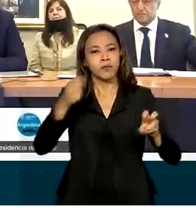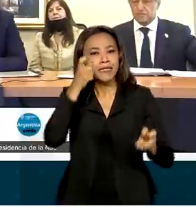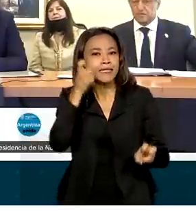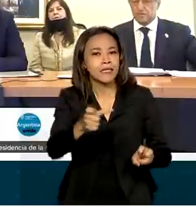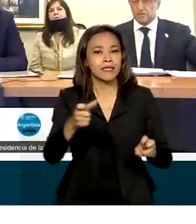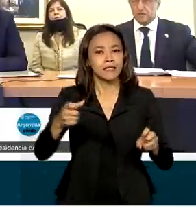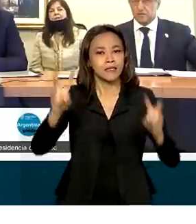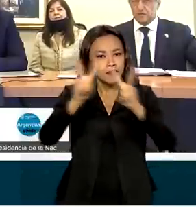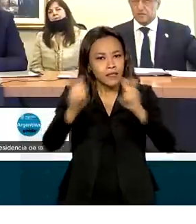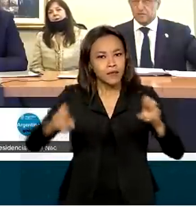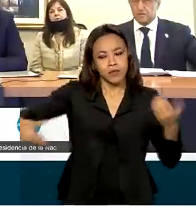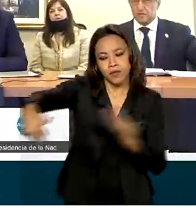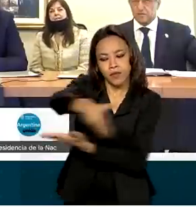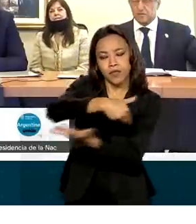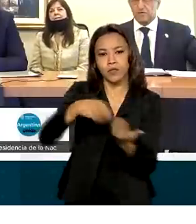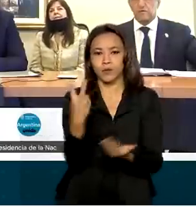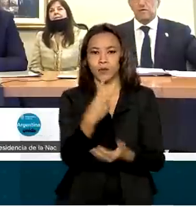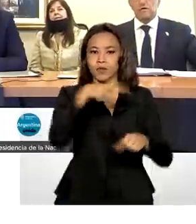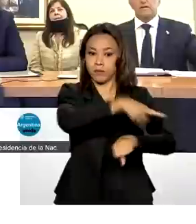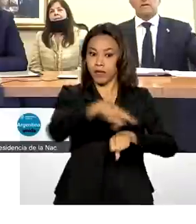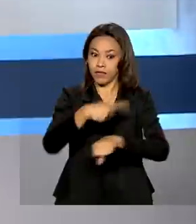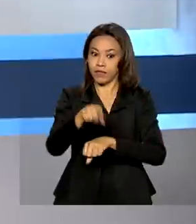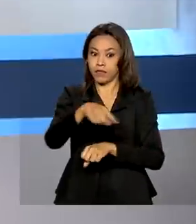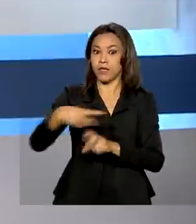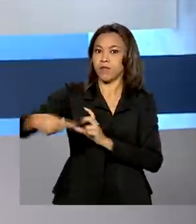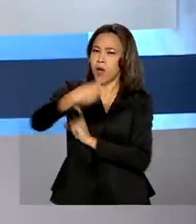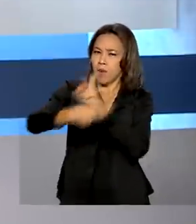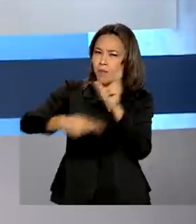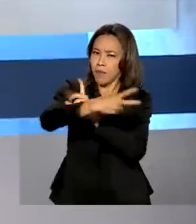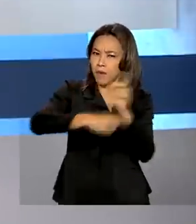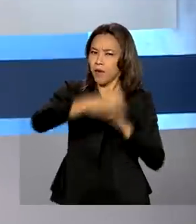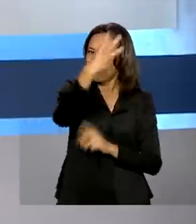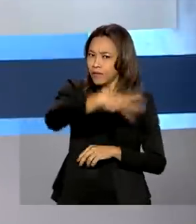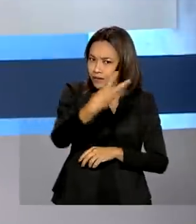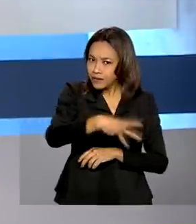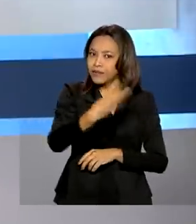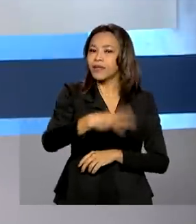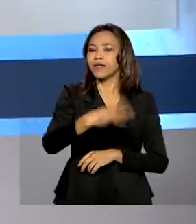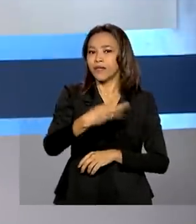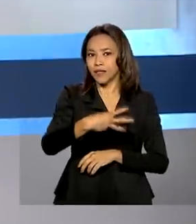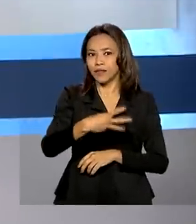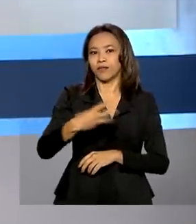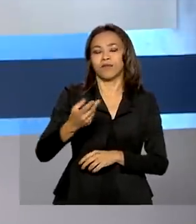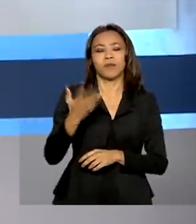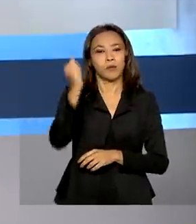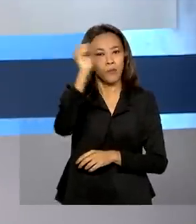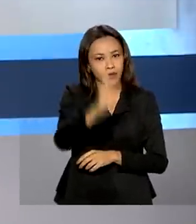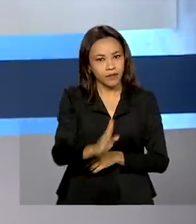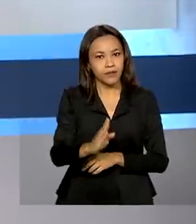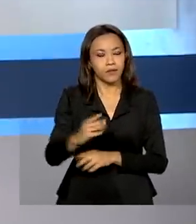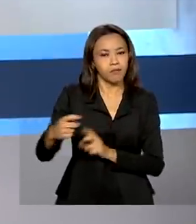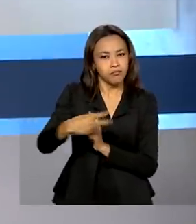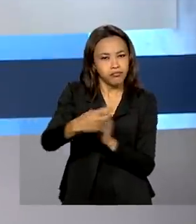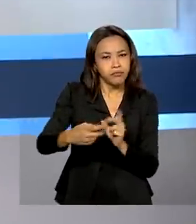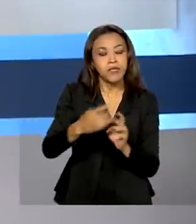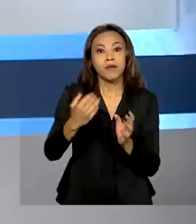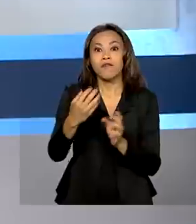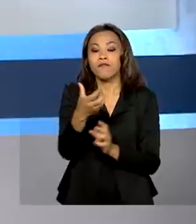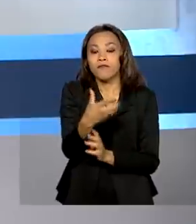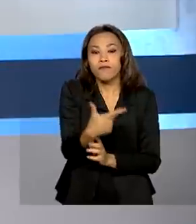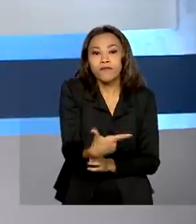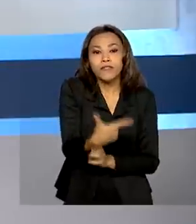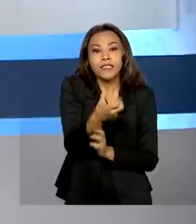Argentina é o terceiro maior destino das exportações brasileiras e o comércio entre os dois países ultrapassa 26